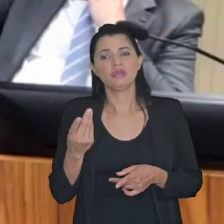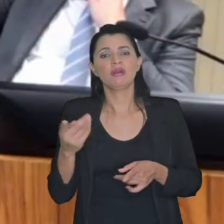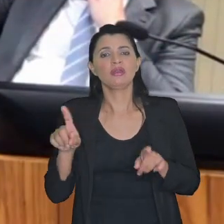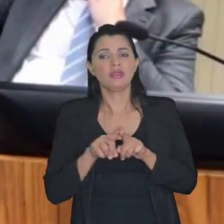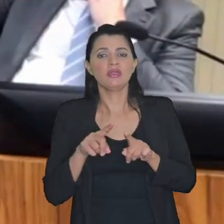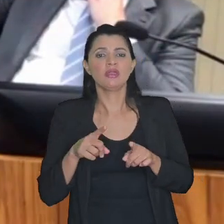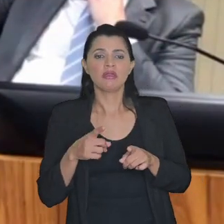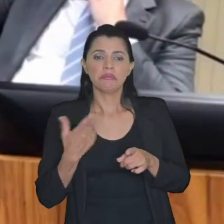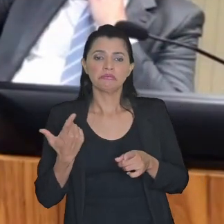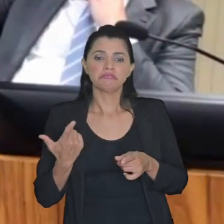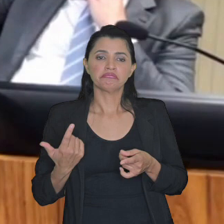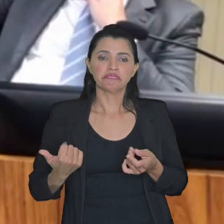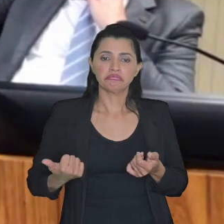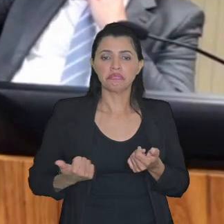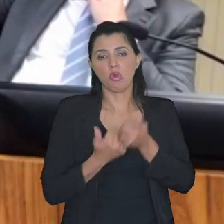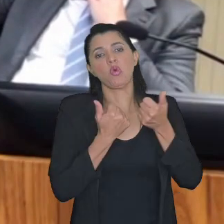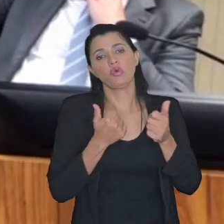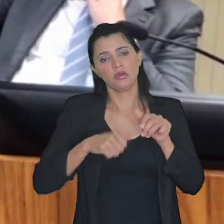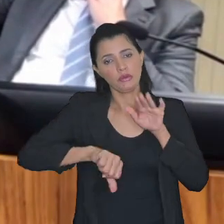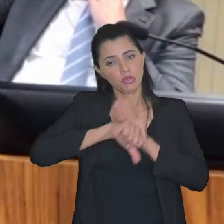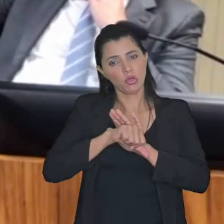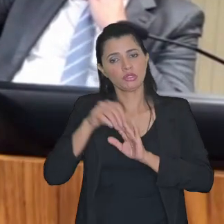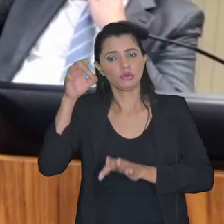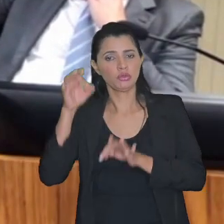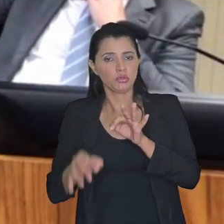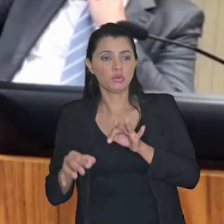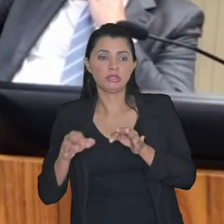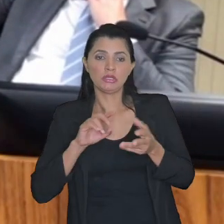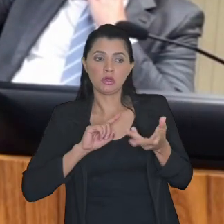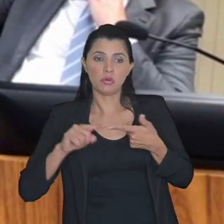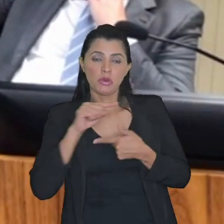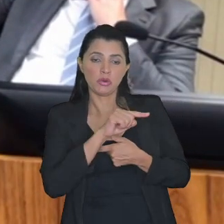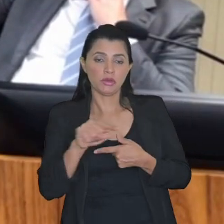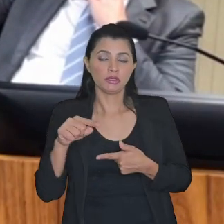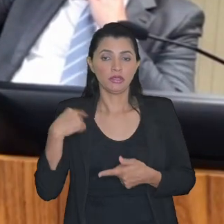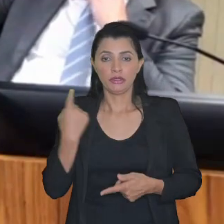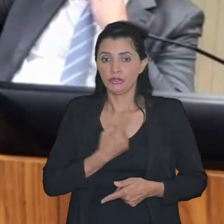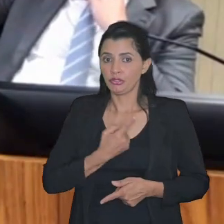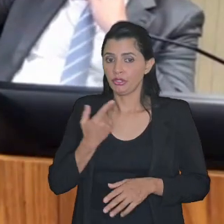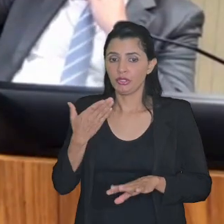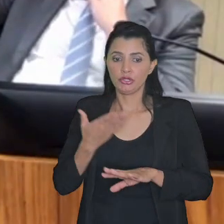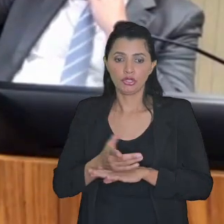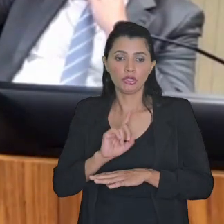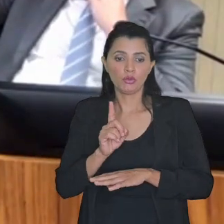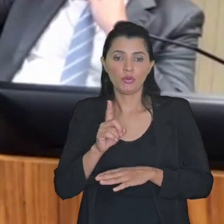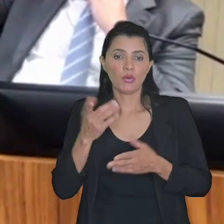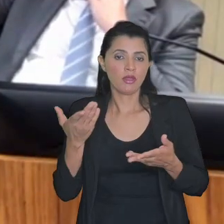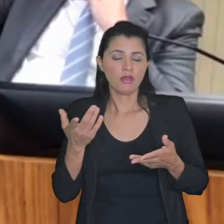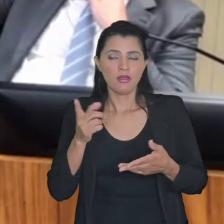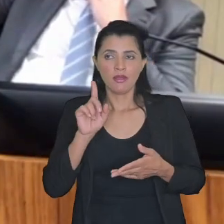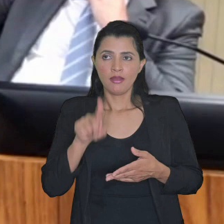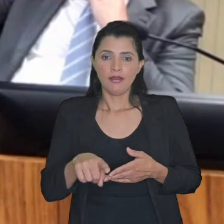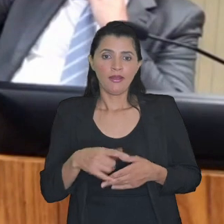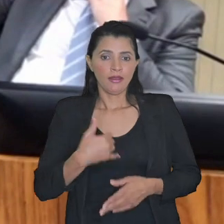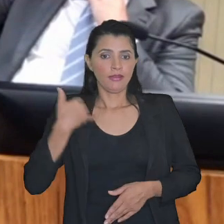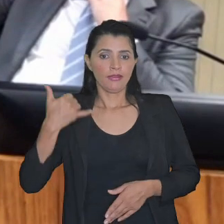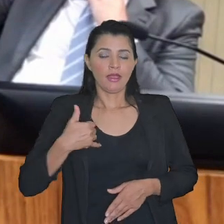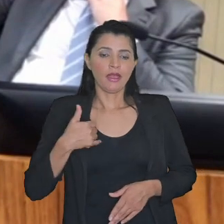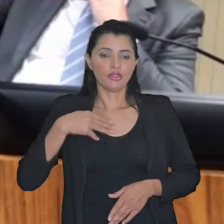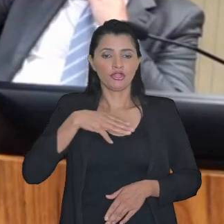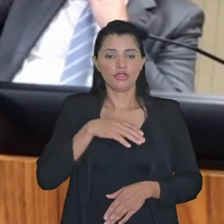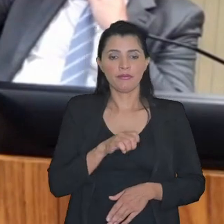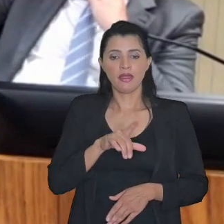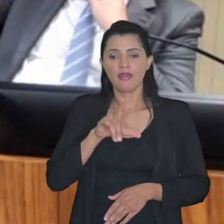criminosa que sá do juiz em alguma coisa desse gênero vejam nós não estamos mais na idade